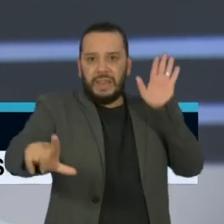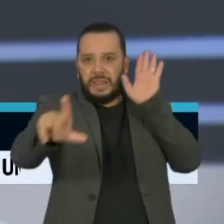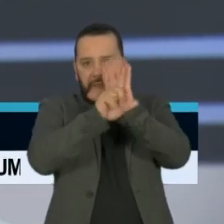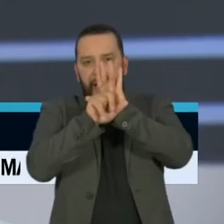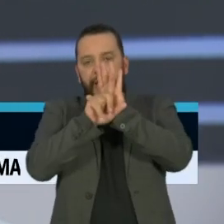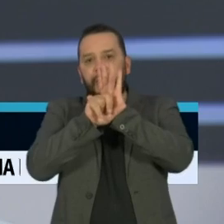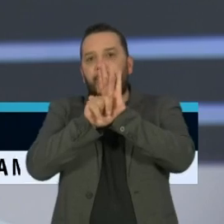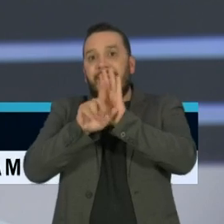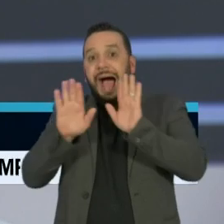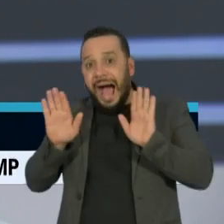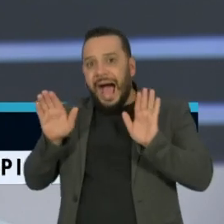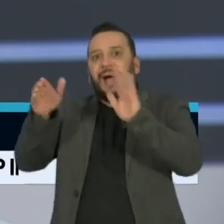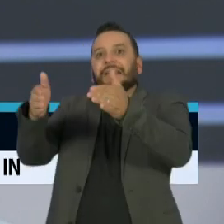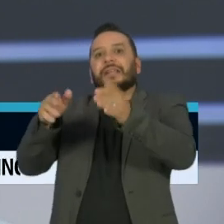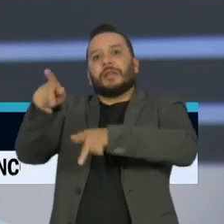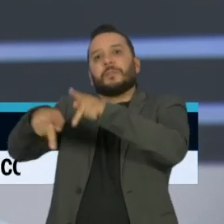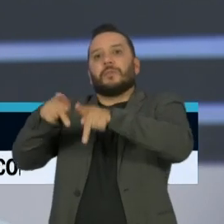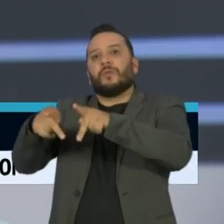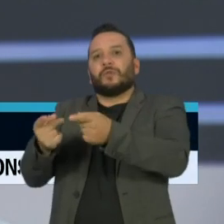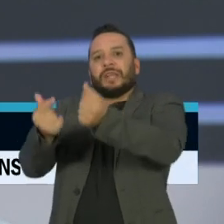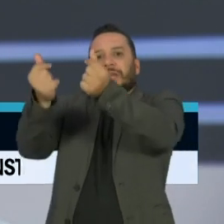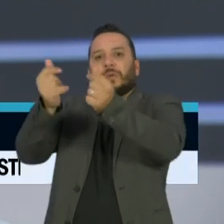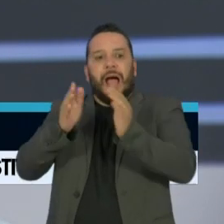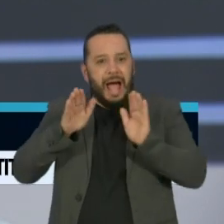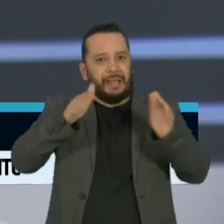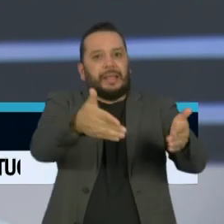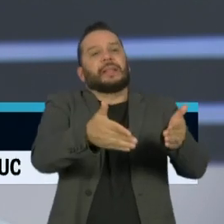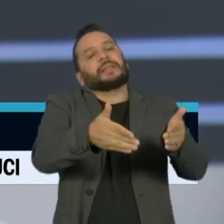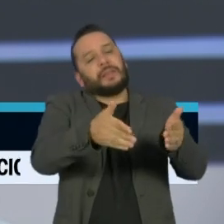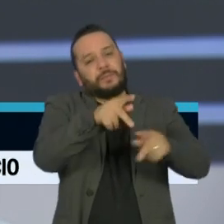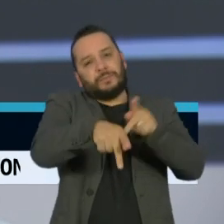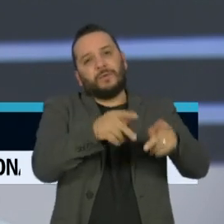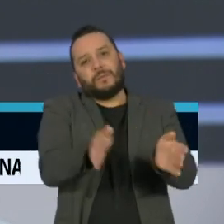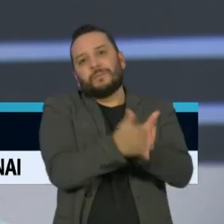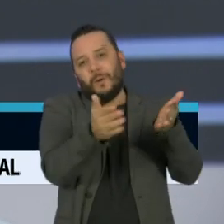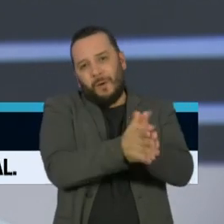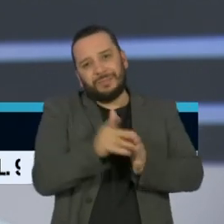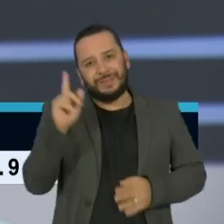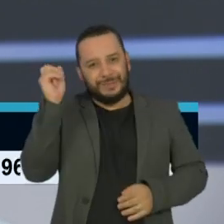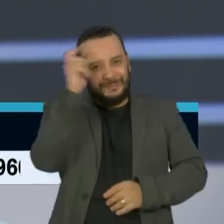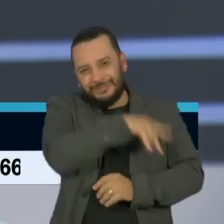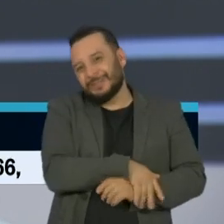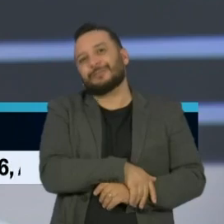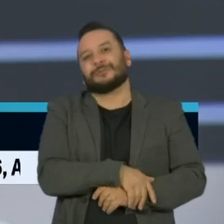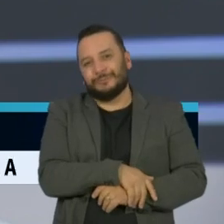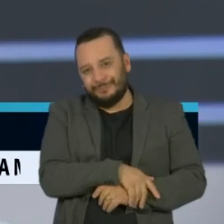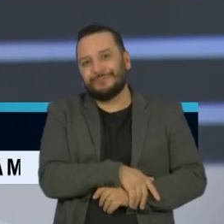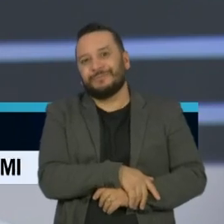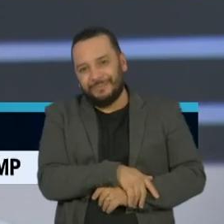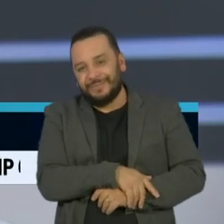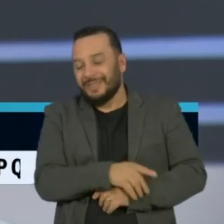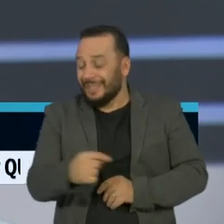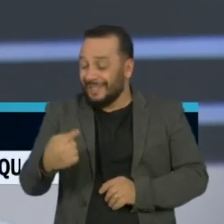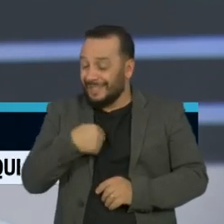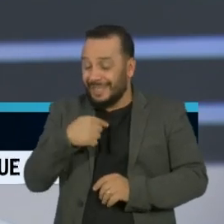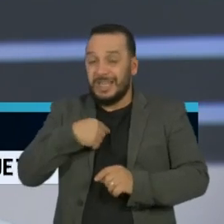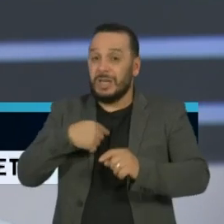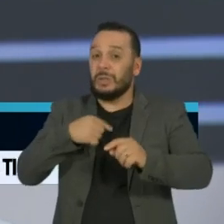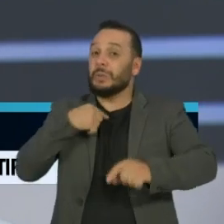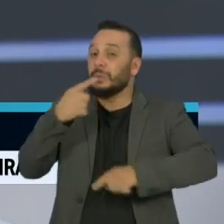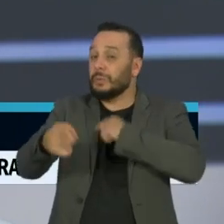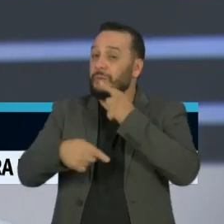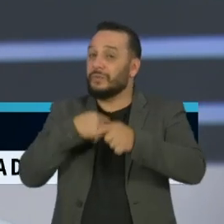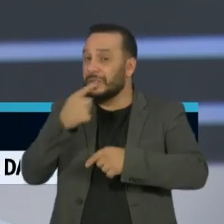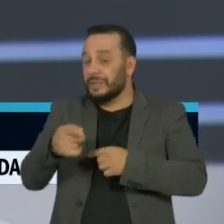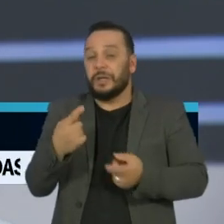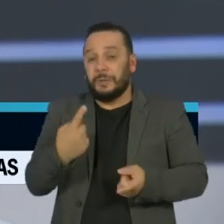territórios que são, entre aspas, excludentes, fica muito difícil. Então, eu tenho sérias dúvidas sobre as matérias que